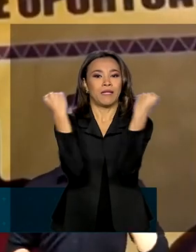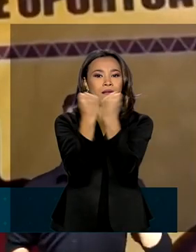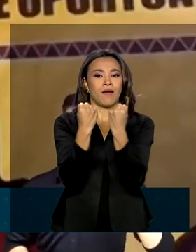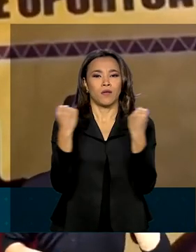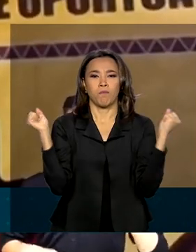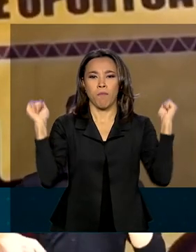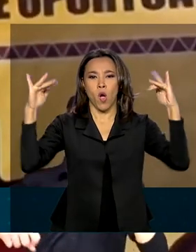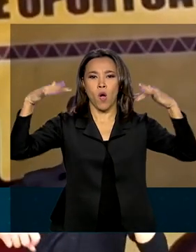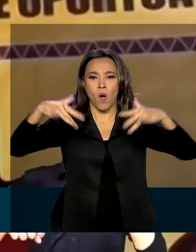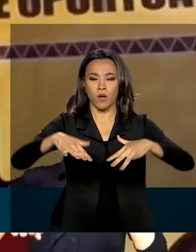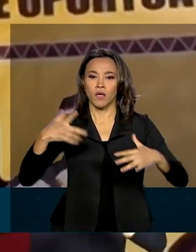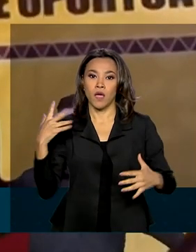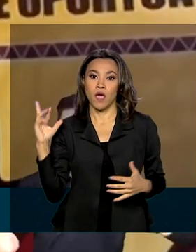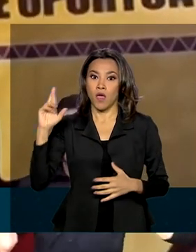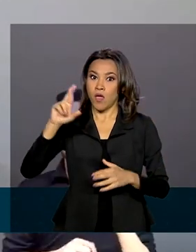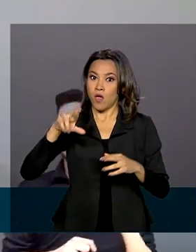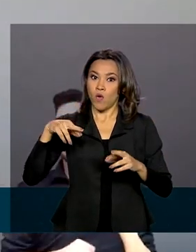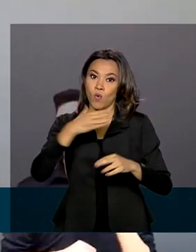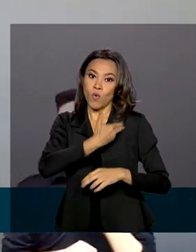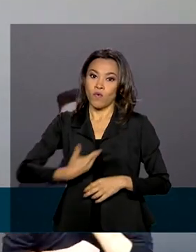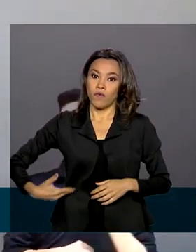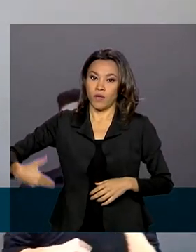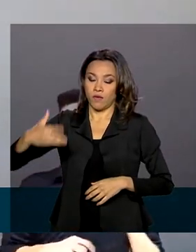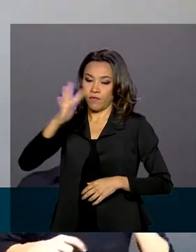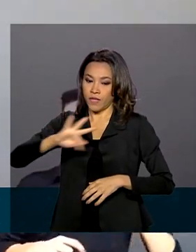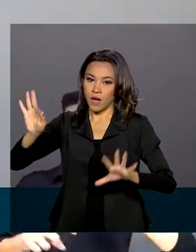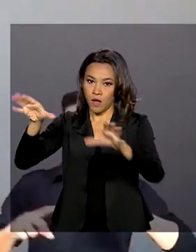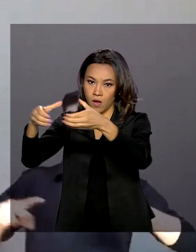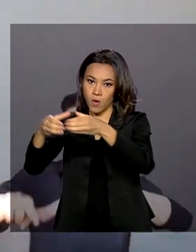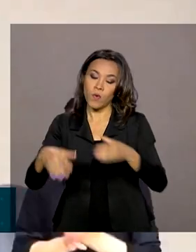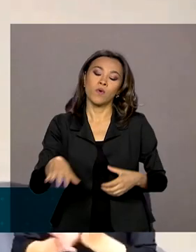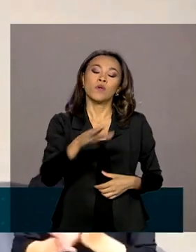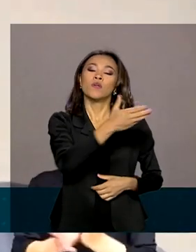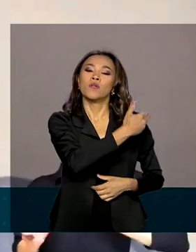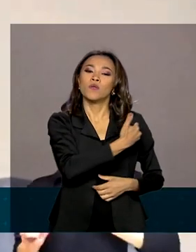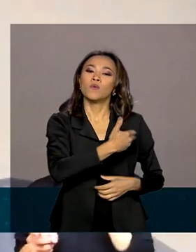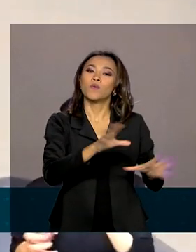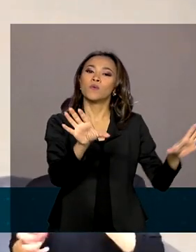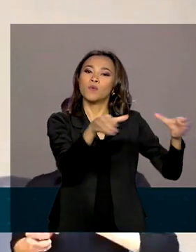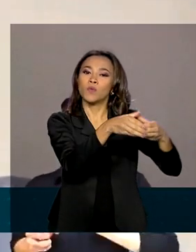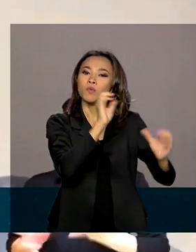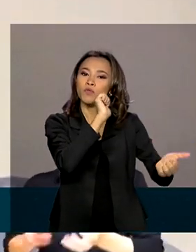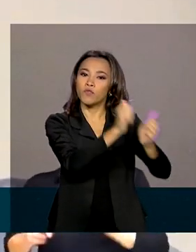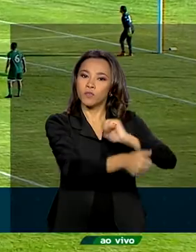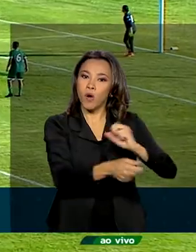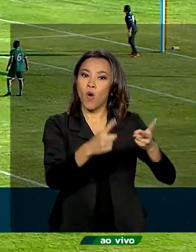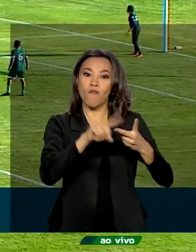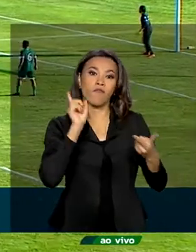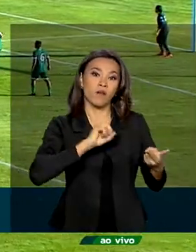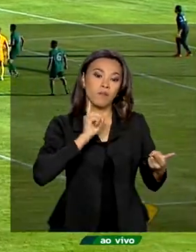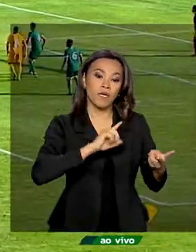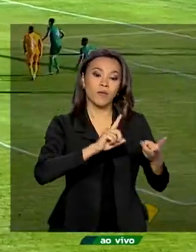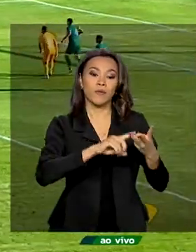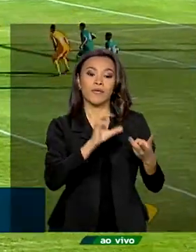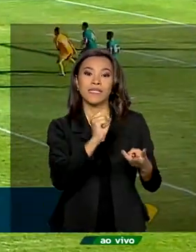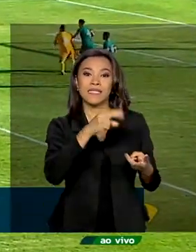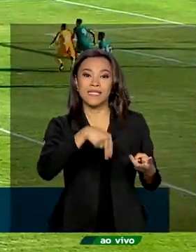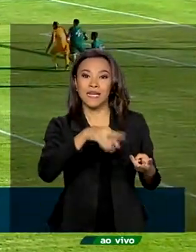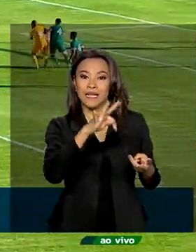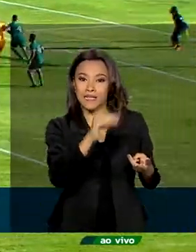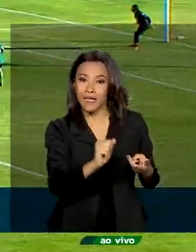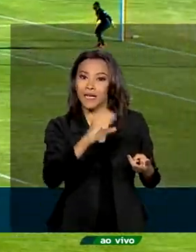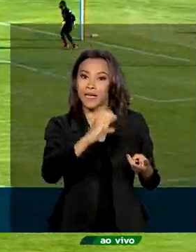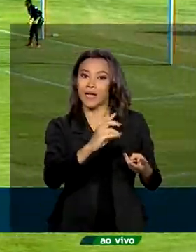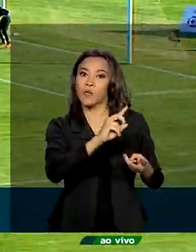representantes do governo federal e dos clubes de futebol, Flamengo e Santa Cruz. O tema Futebol, um grito de